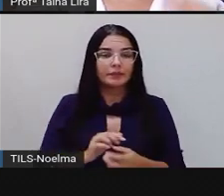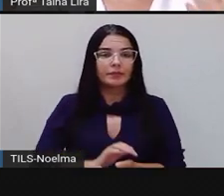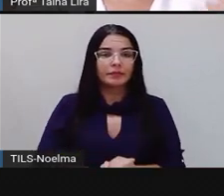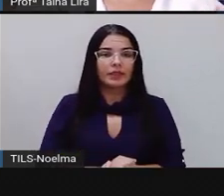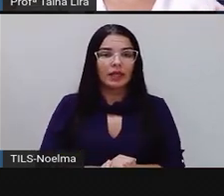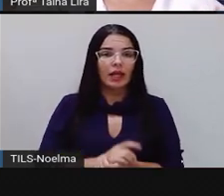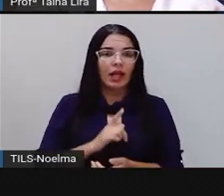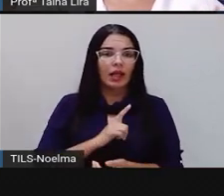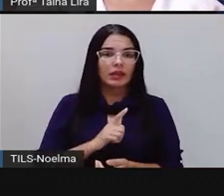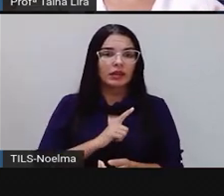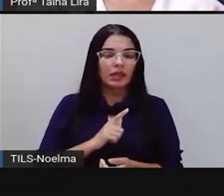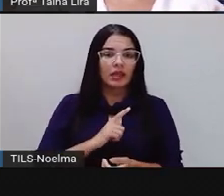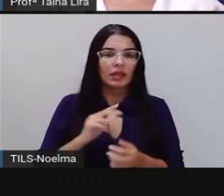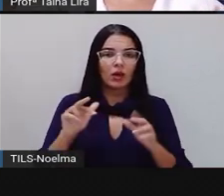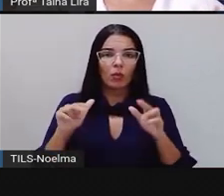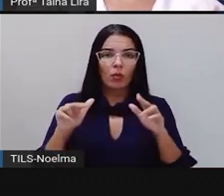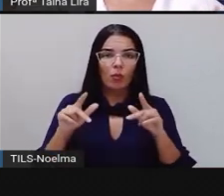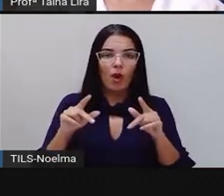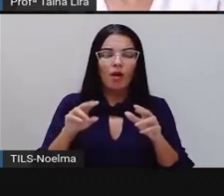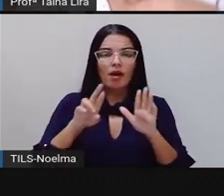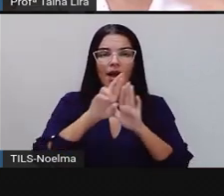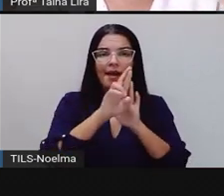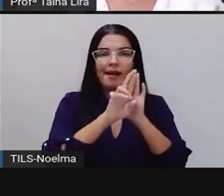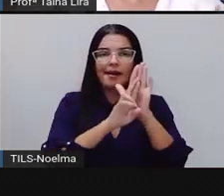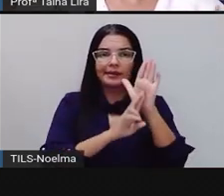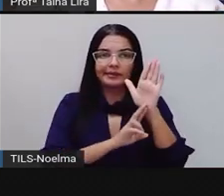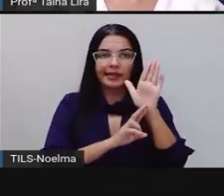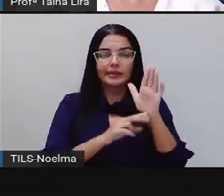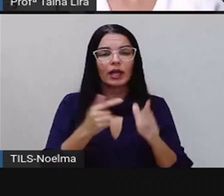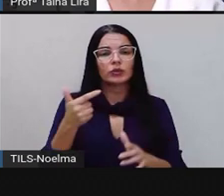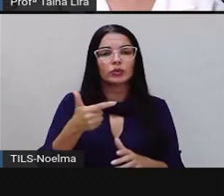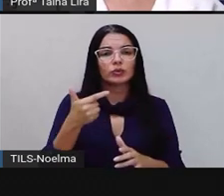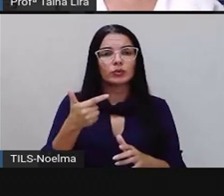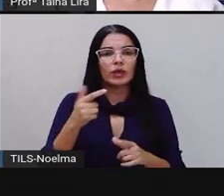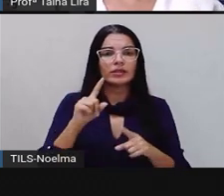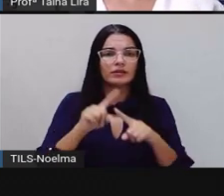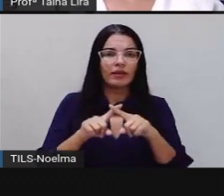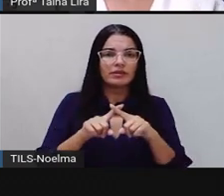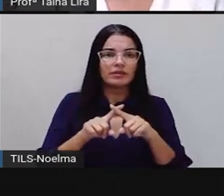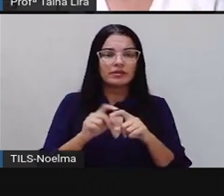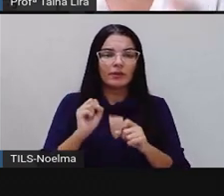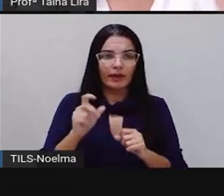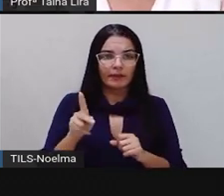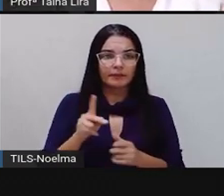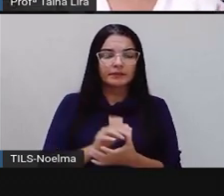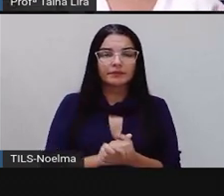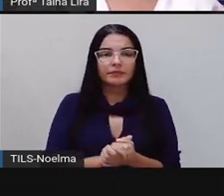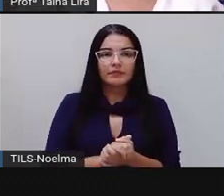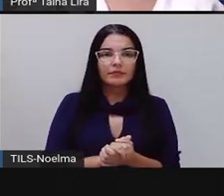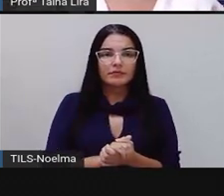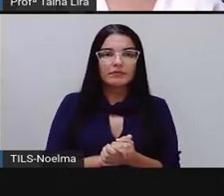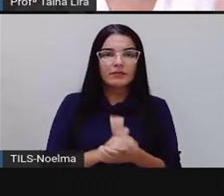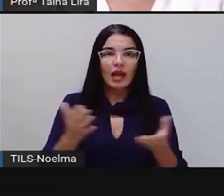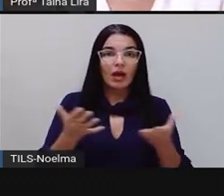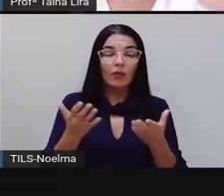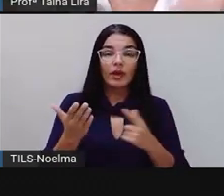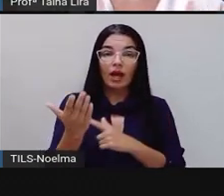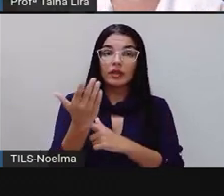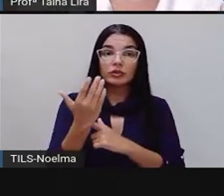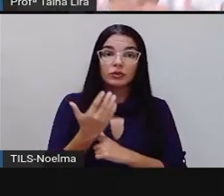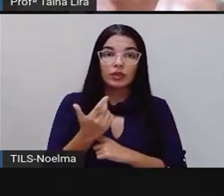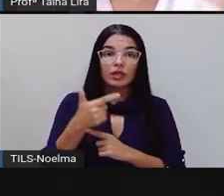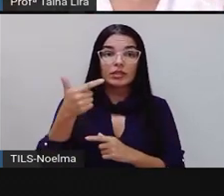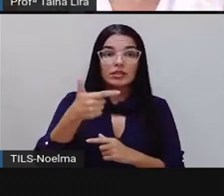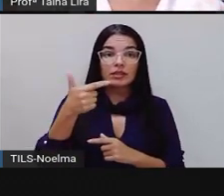É a mesma coisa de eu fazer essa receita aqui duas vezes, tá bom? Agora eu quero a ajuda do segundo ano. gente